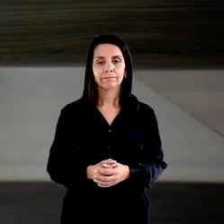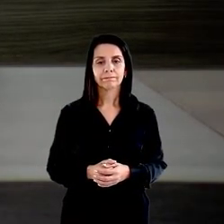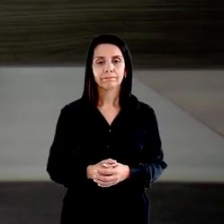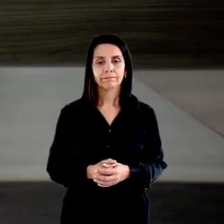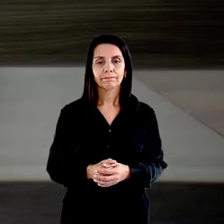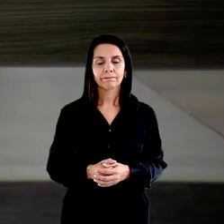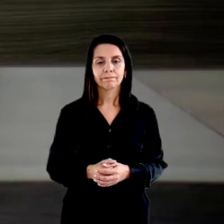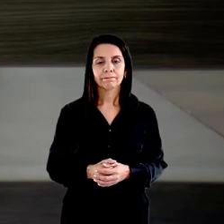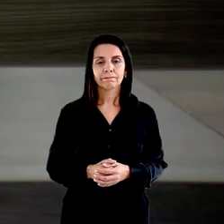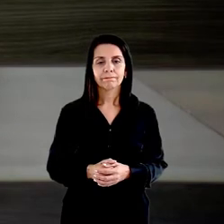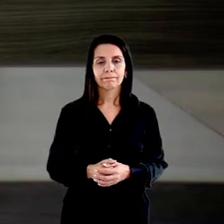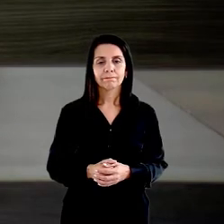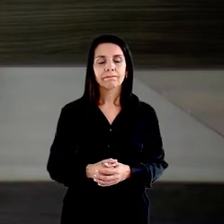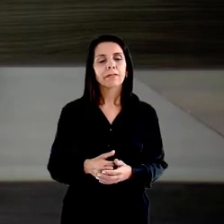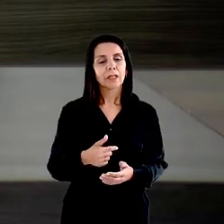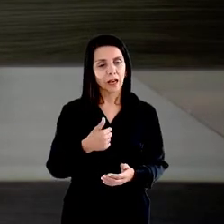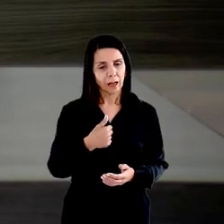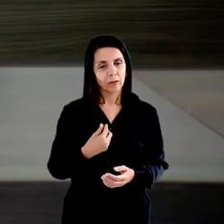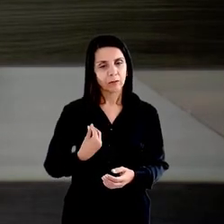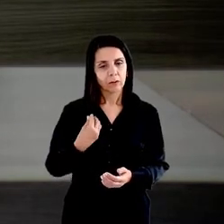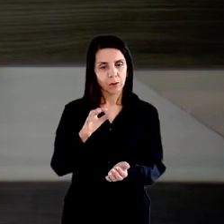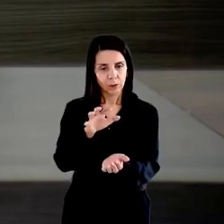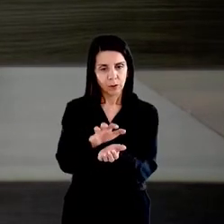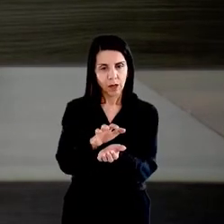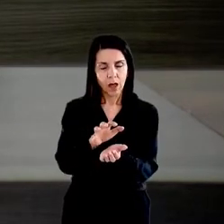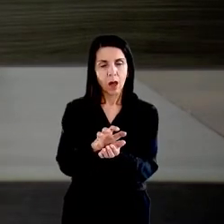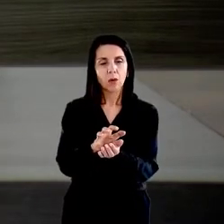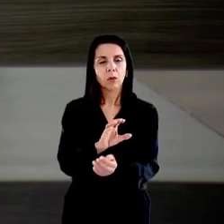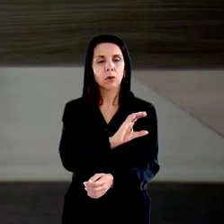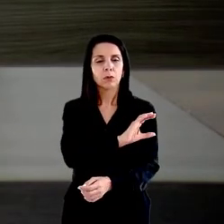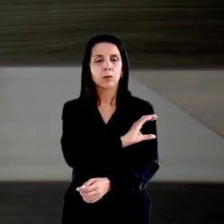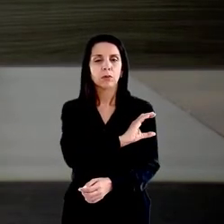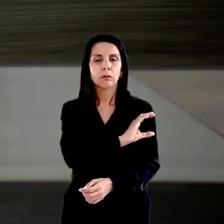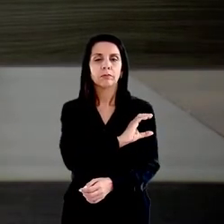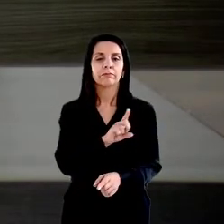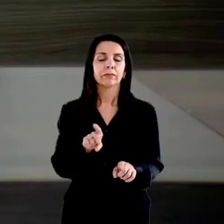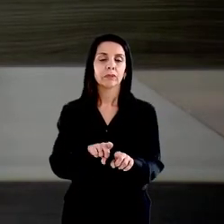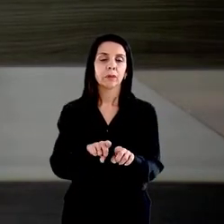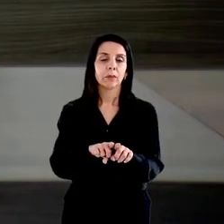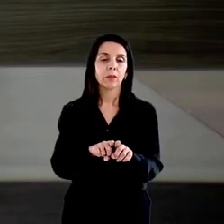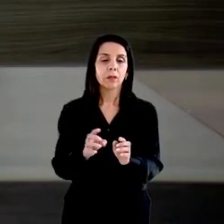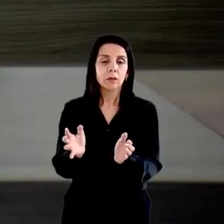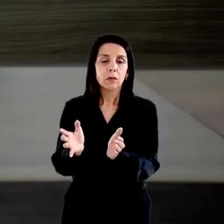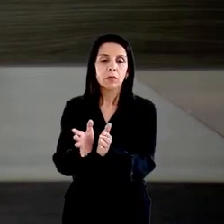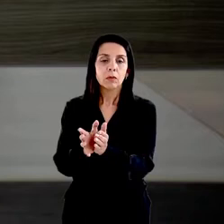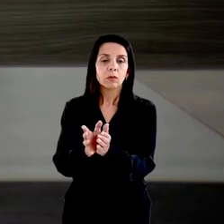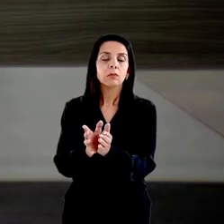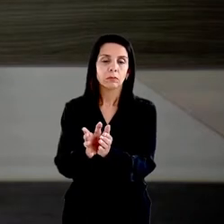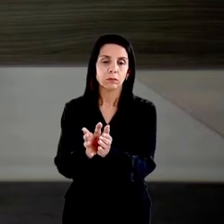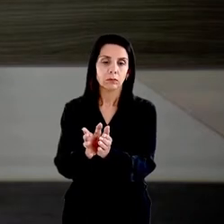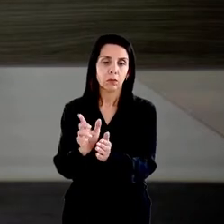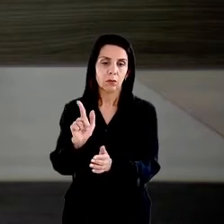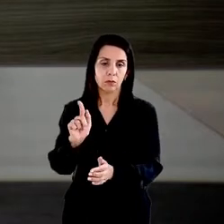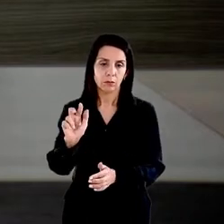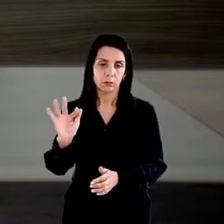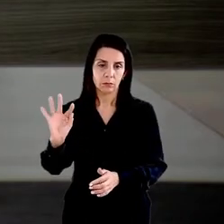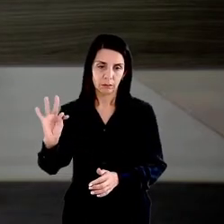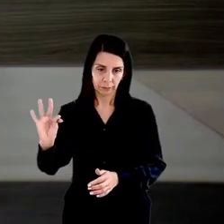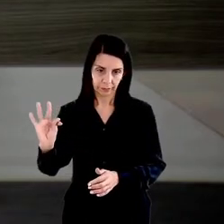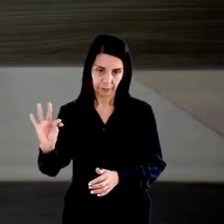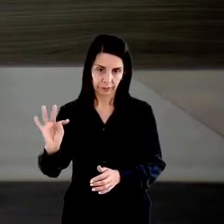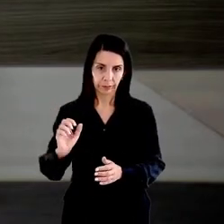Pernambuco e coordeno, desde o ano passado, instituímos um grupo de trabalho para o núcleo